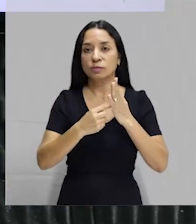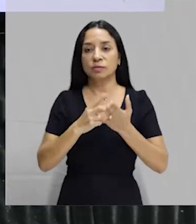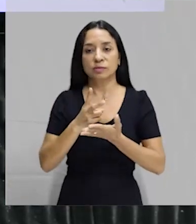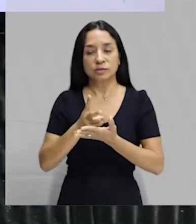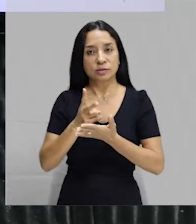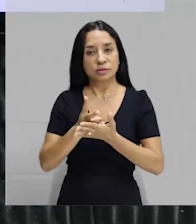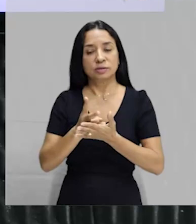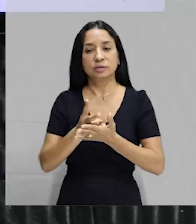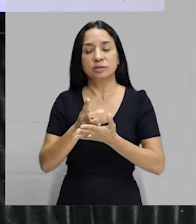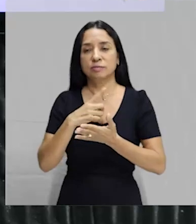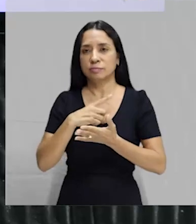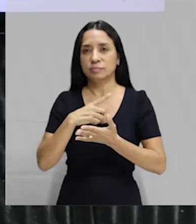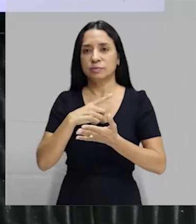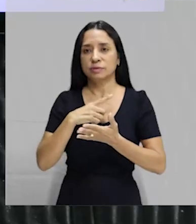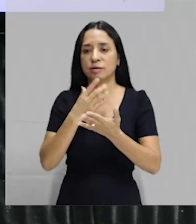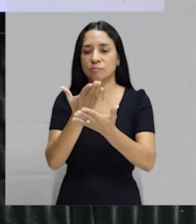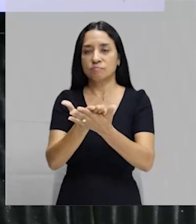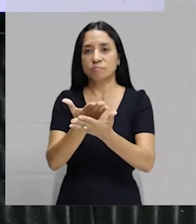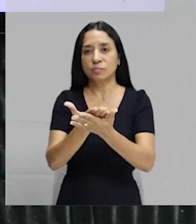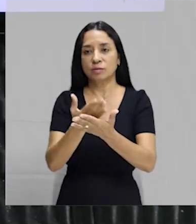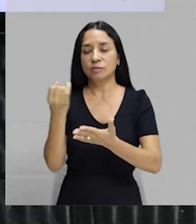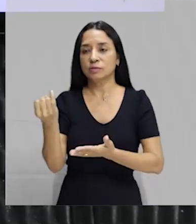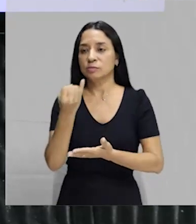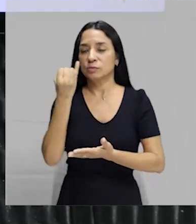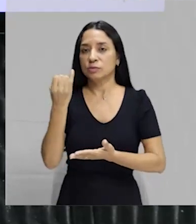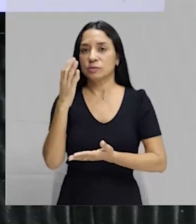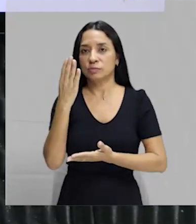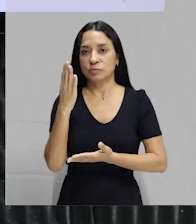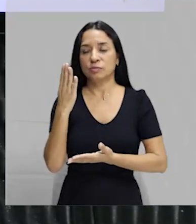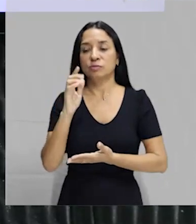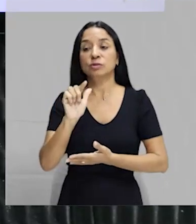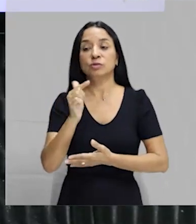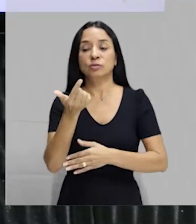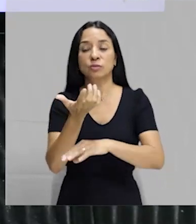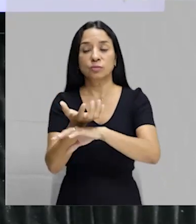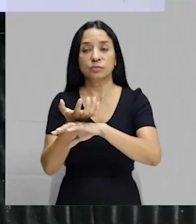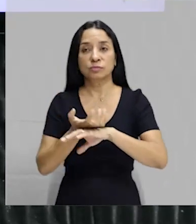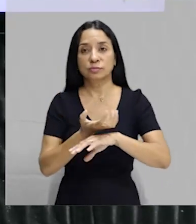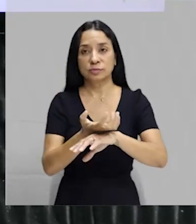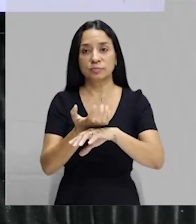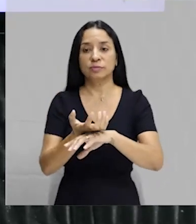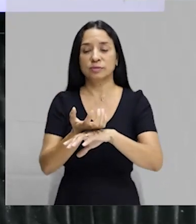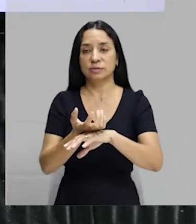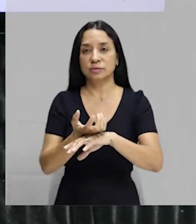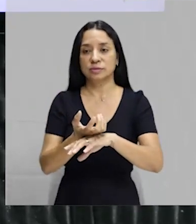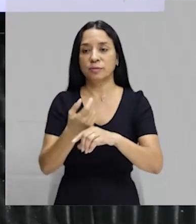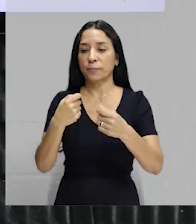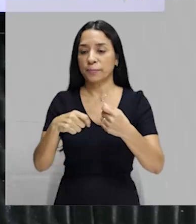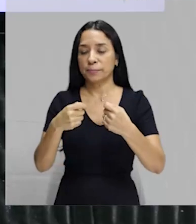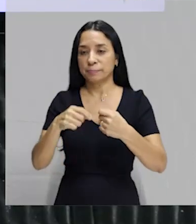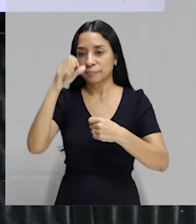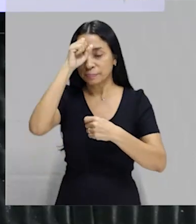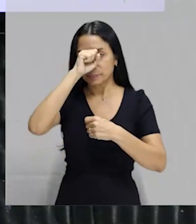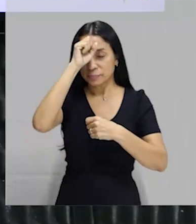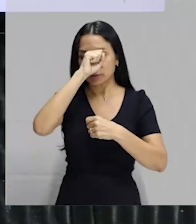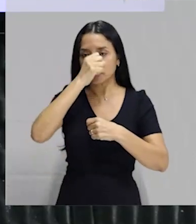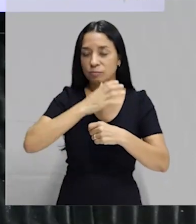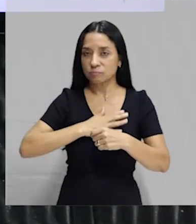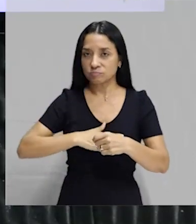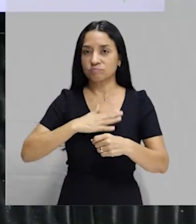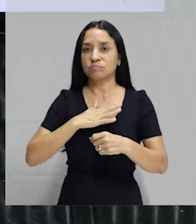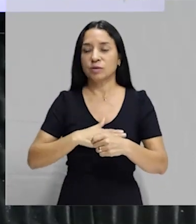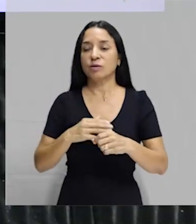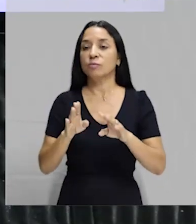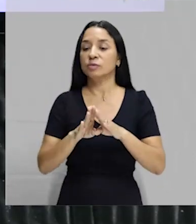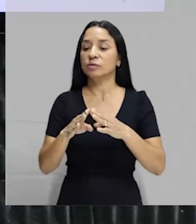sempre vai ao ar trazendo essas aulas tão importantes de biologia e também das outras disciplinas que você deve aprender com calma